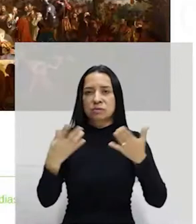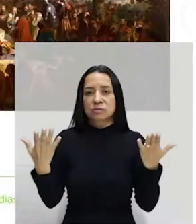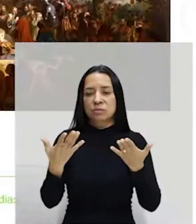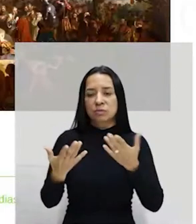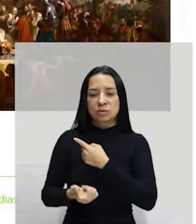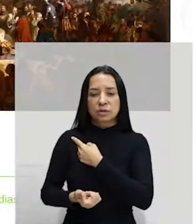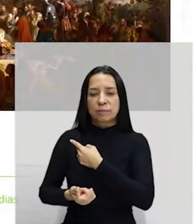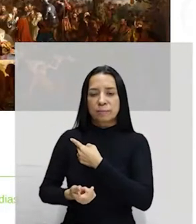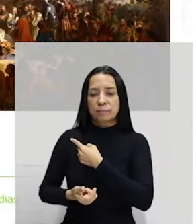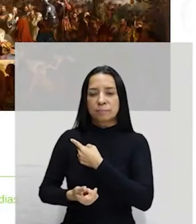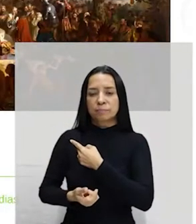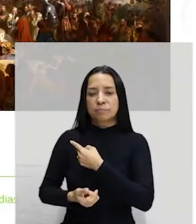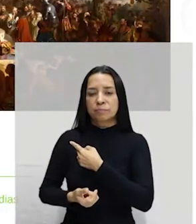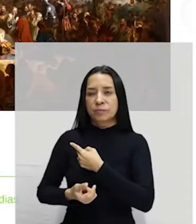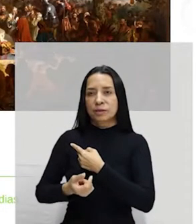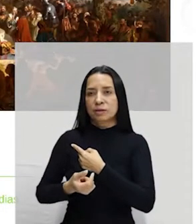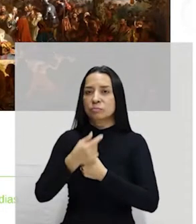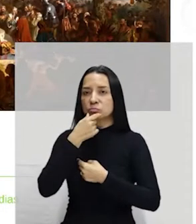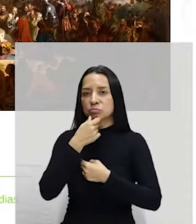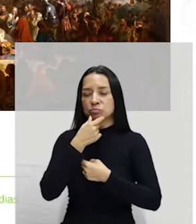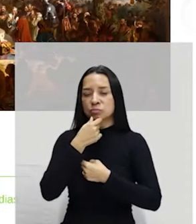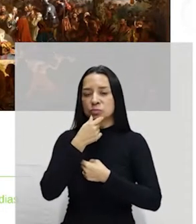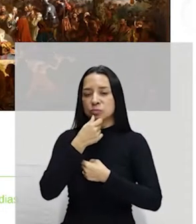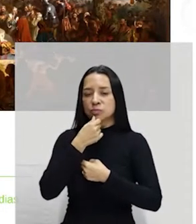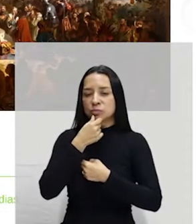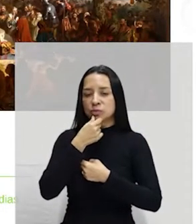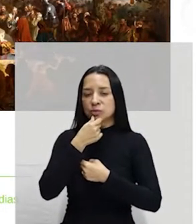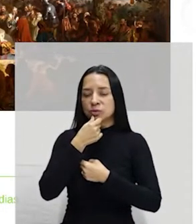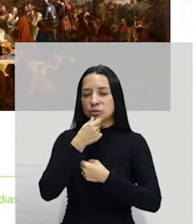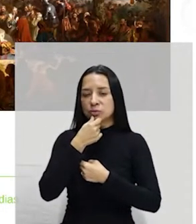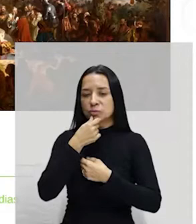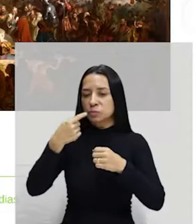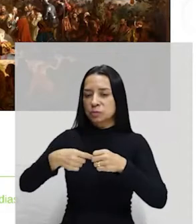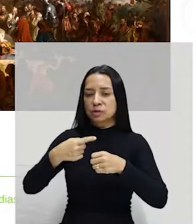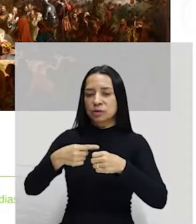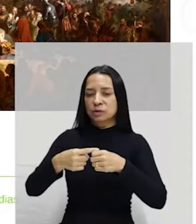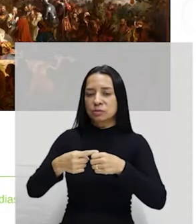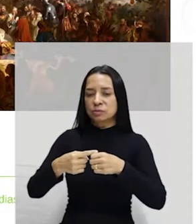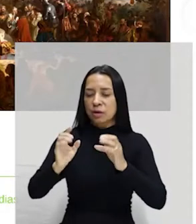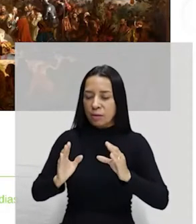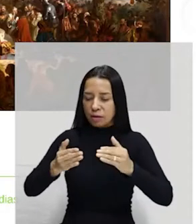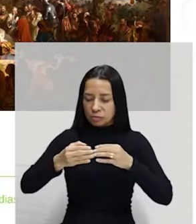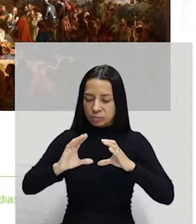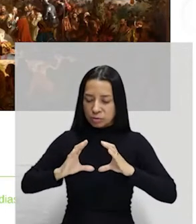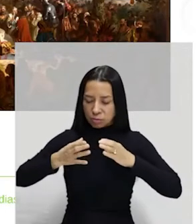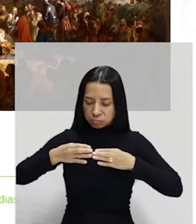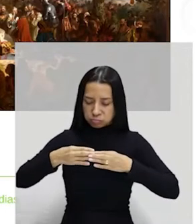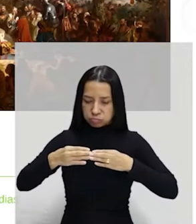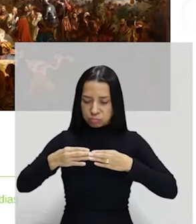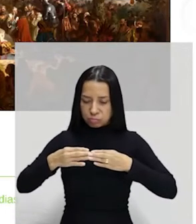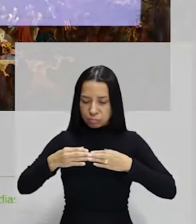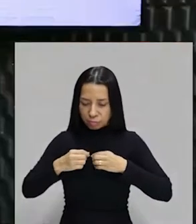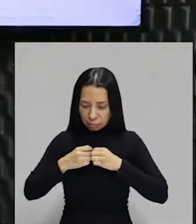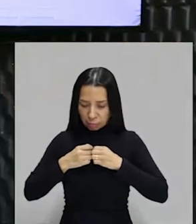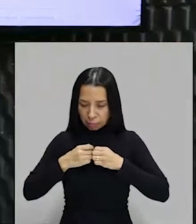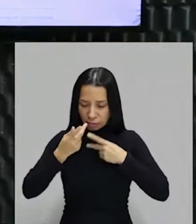Picador de fumo. Sabe aquele menino do interior que diz assim, que hoje não acontece mais, ele pegava o chapéu, botava o chapéu bem aqui, baixava a cabeça e dizia assim, meu pai